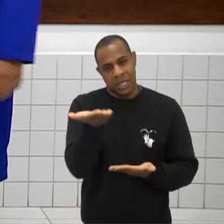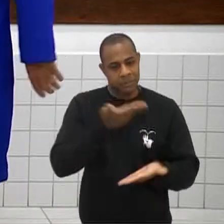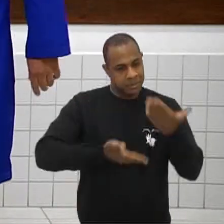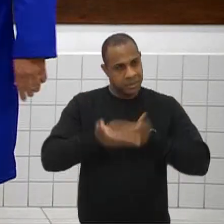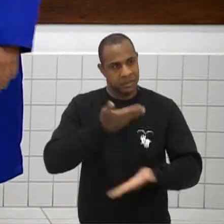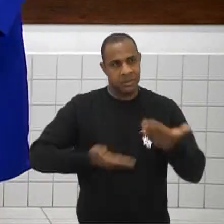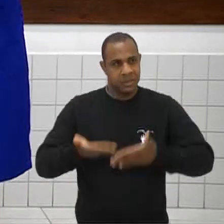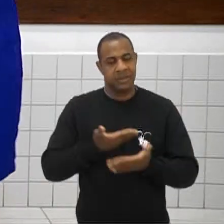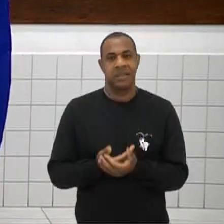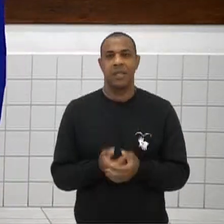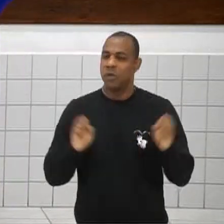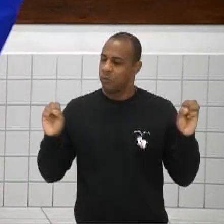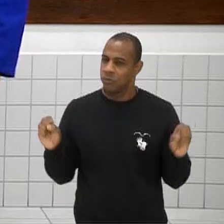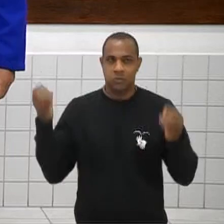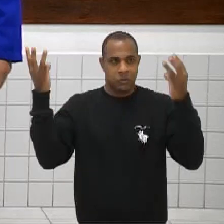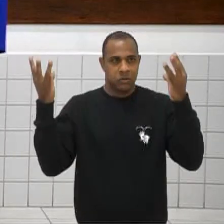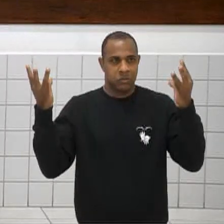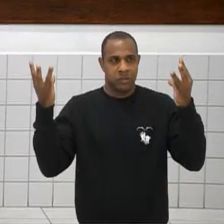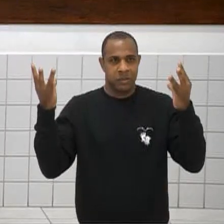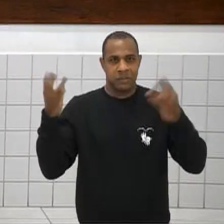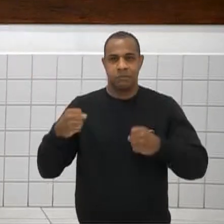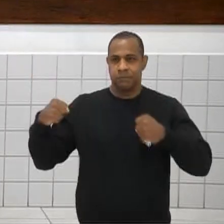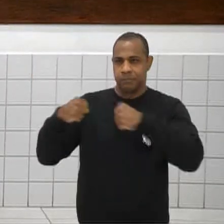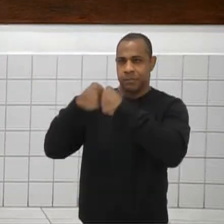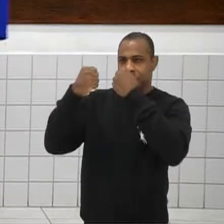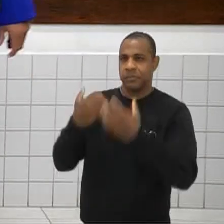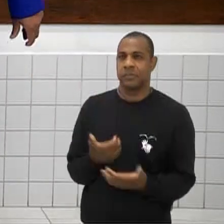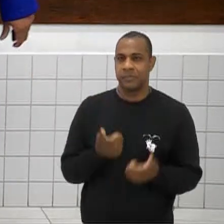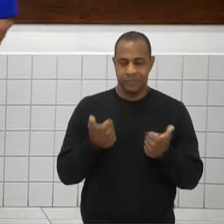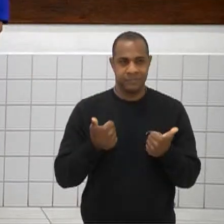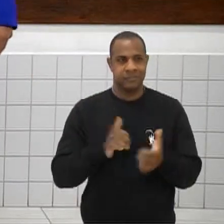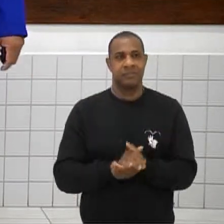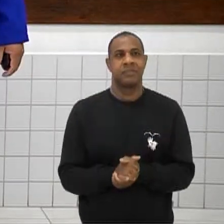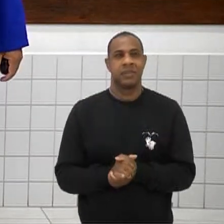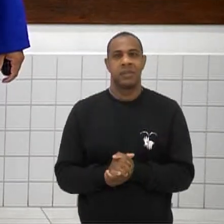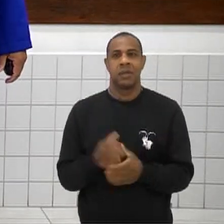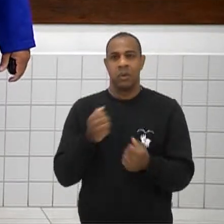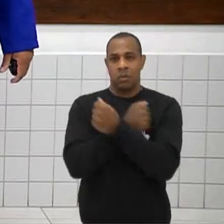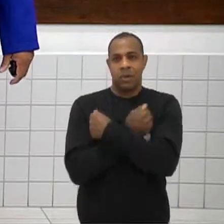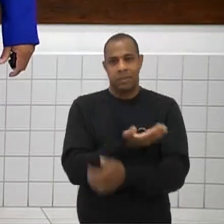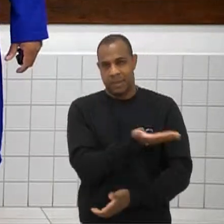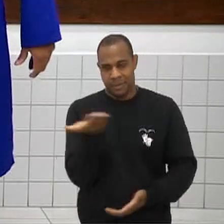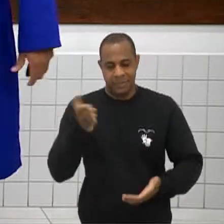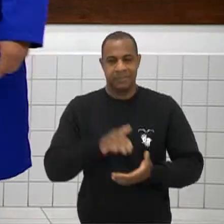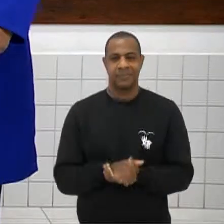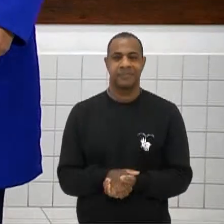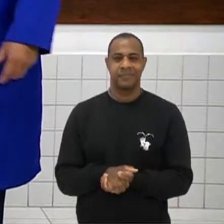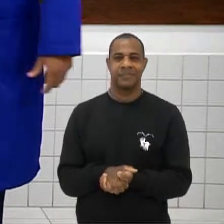Show de bola queridão Estamos aí Gustavo Já era Falou galera Um abraço Valeu